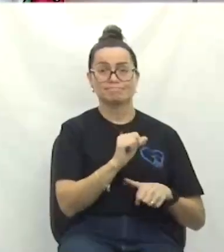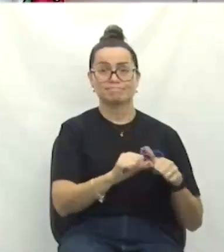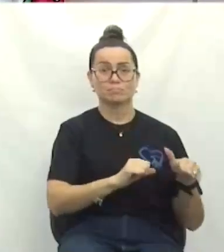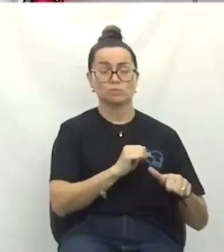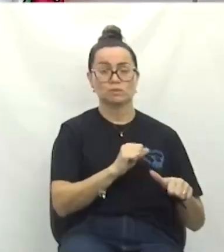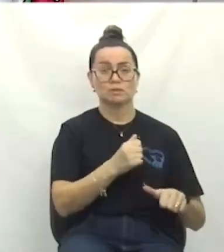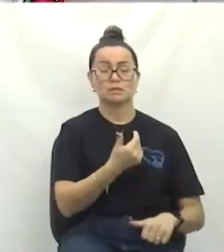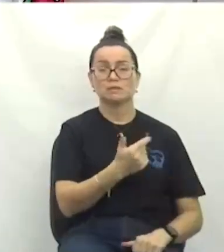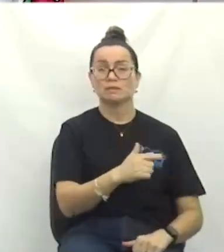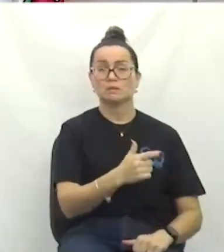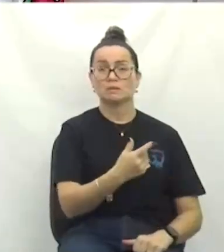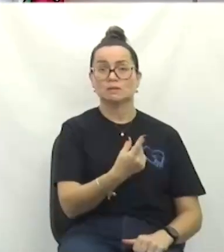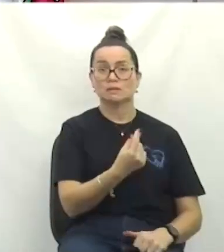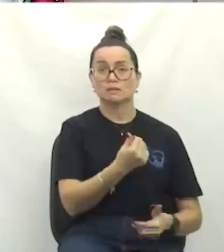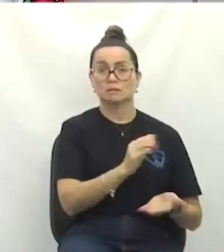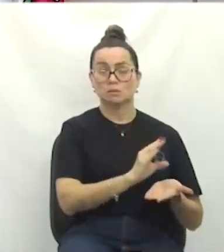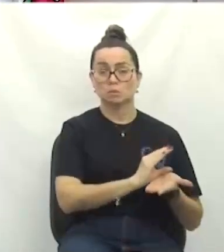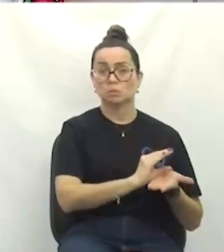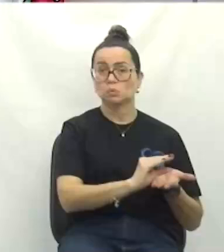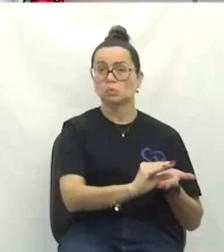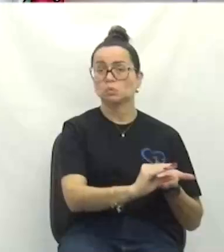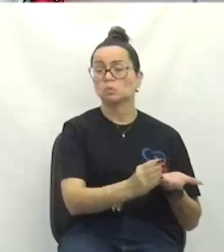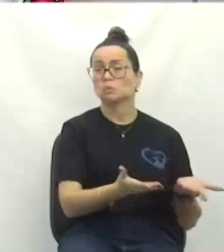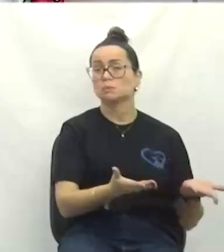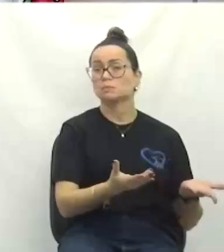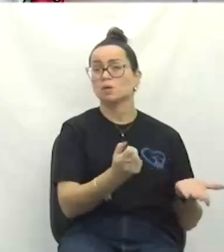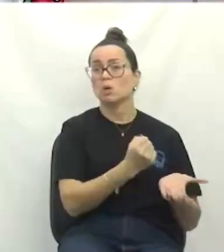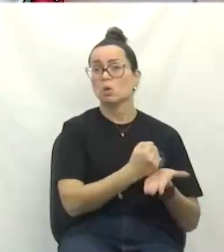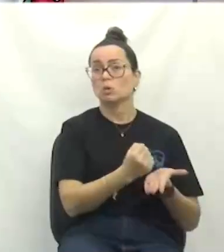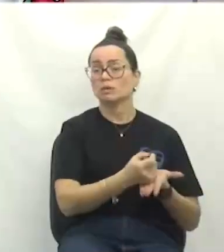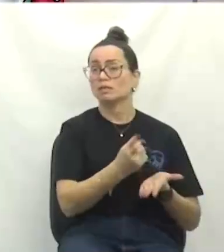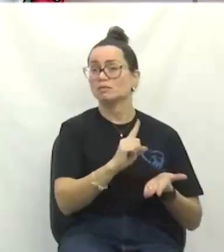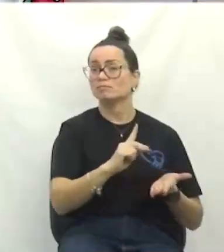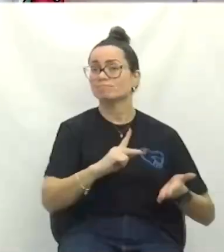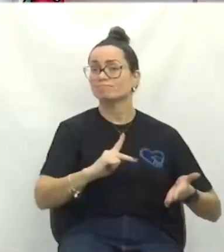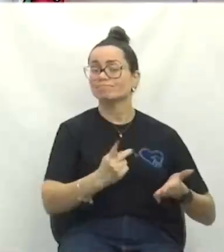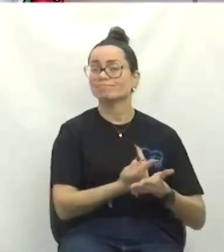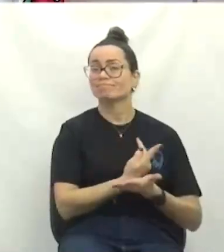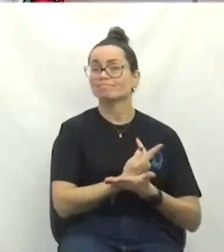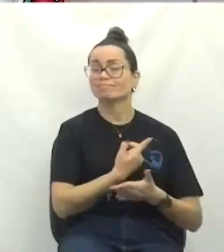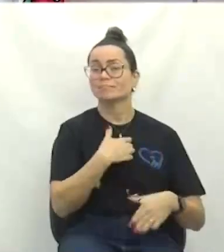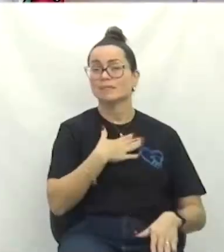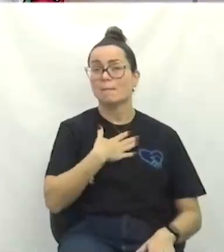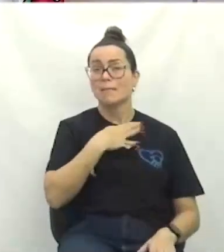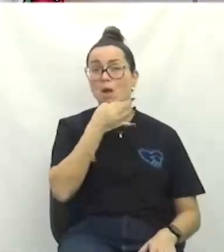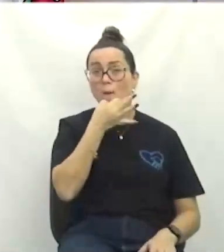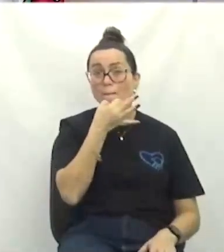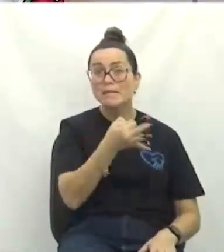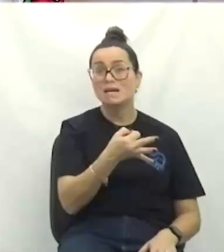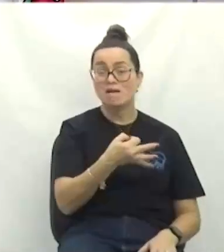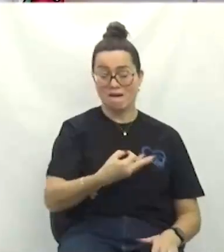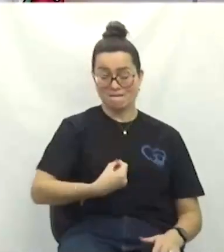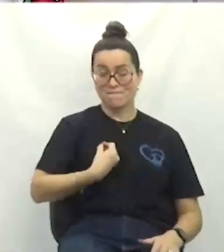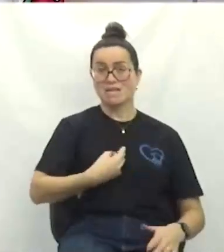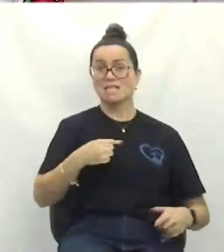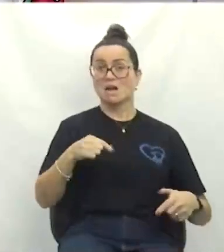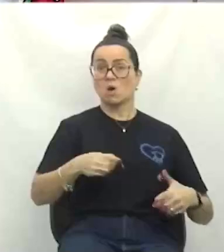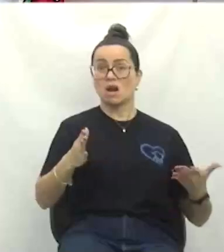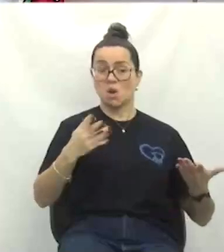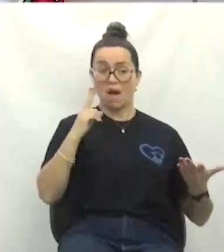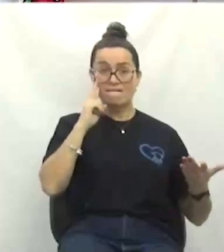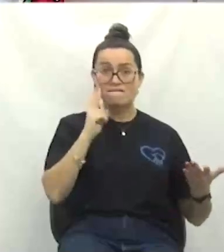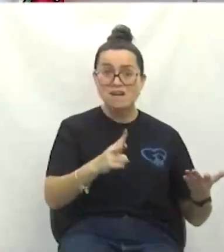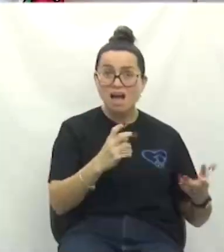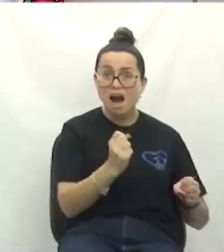recursos, onde, na minha opinião, o contrato não vai acontecer, e, na minha opinião, em vida, nós não vamos ver essa